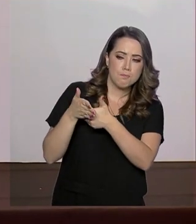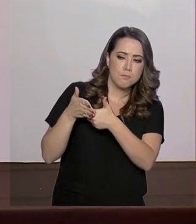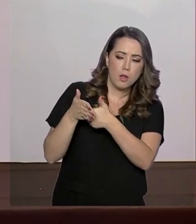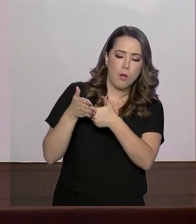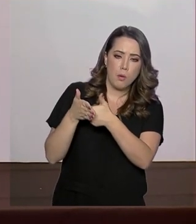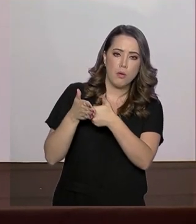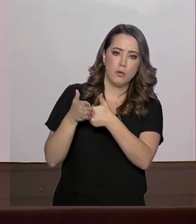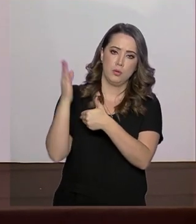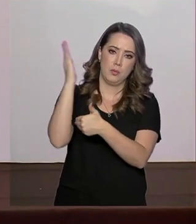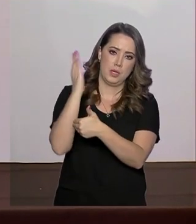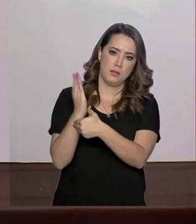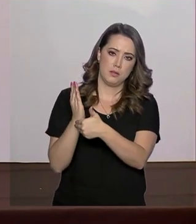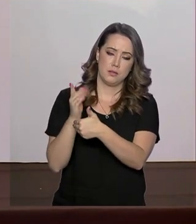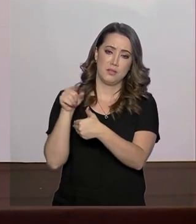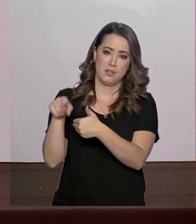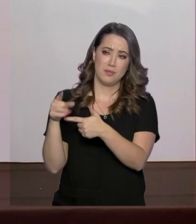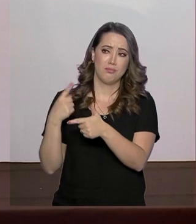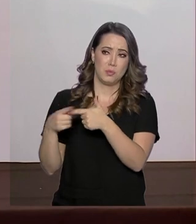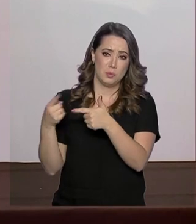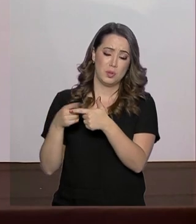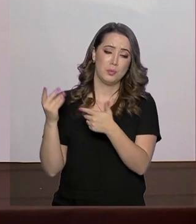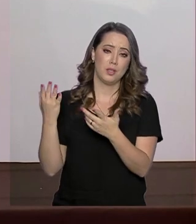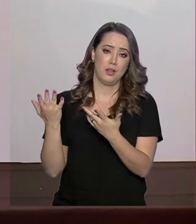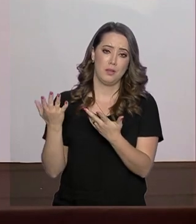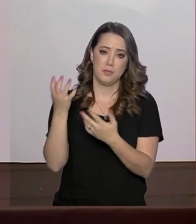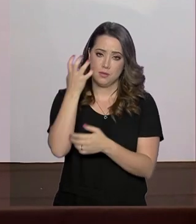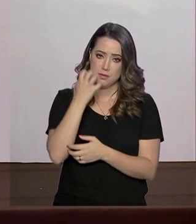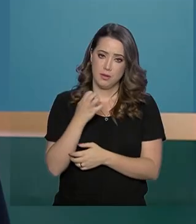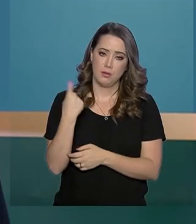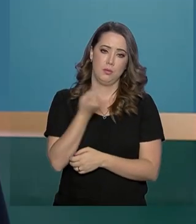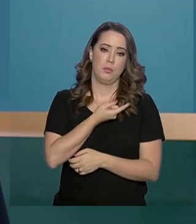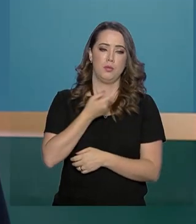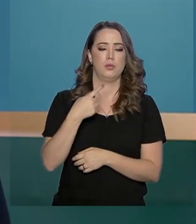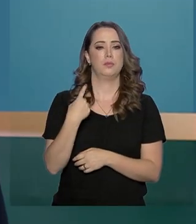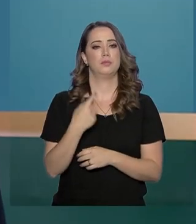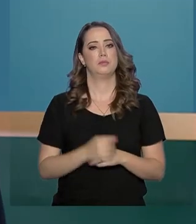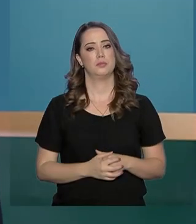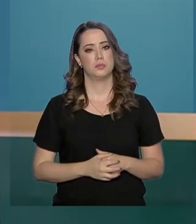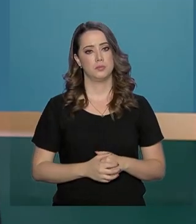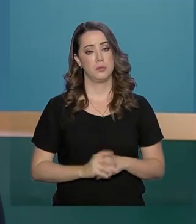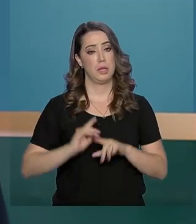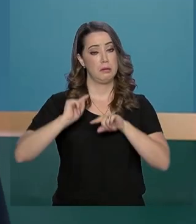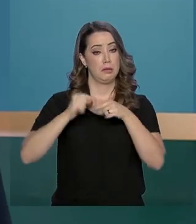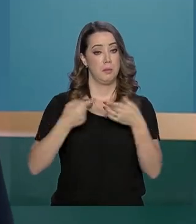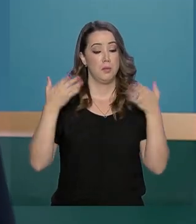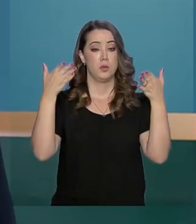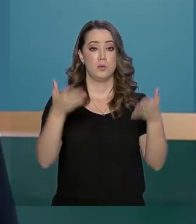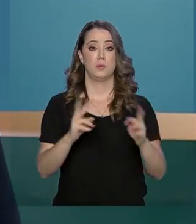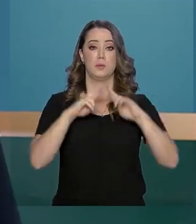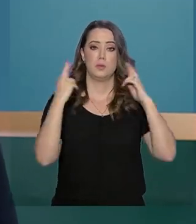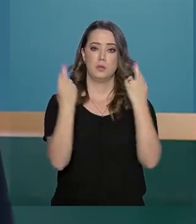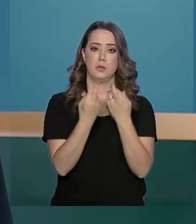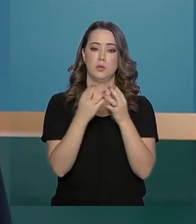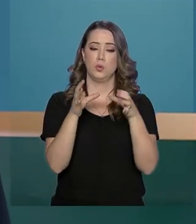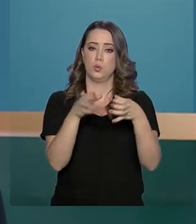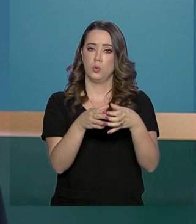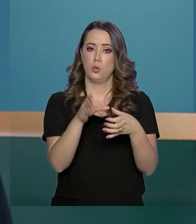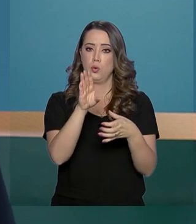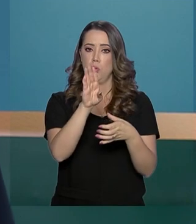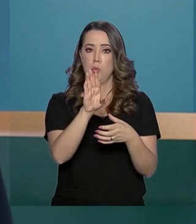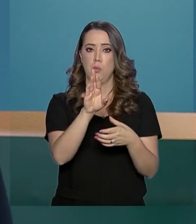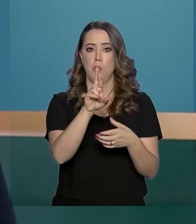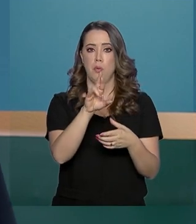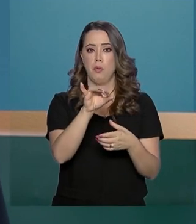dramático para nós. E após participar da reunião do BRICS, o